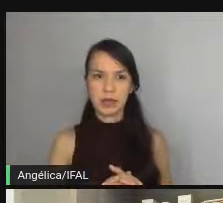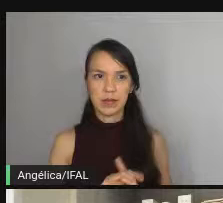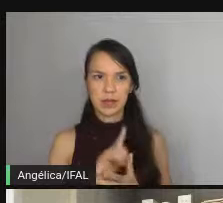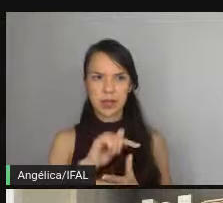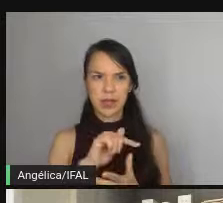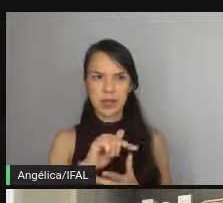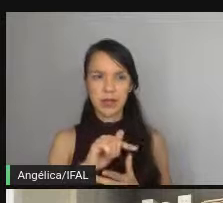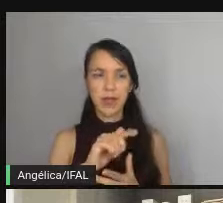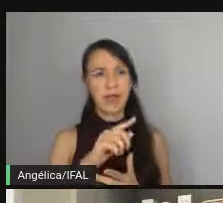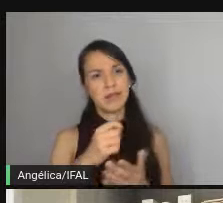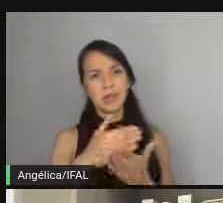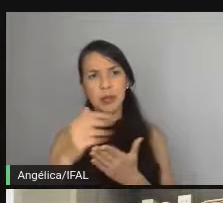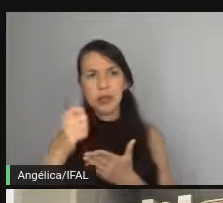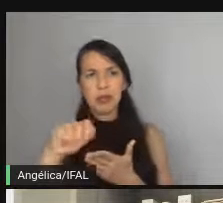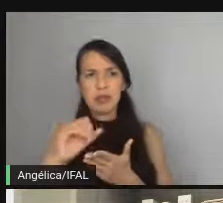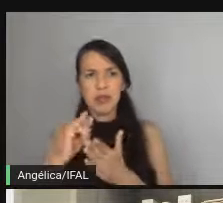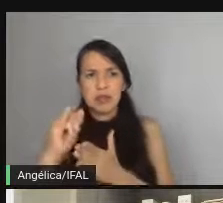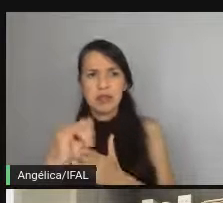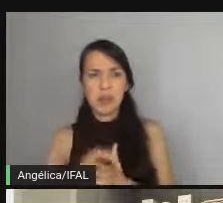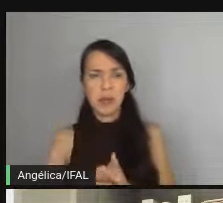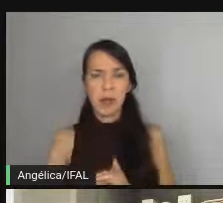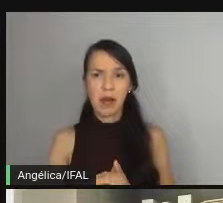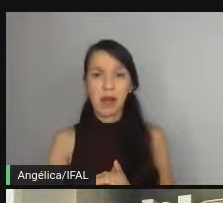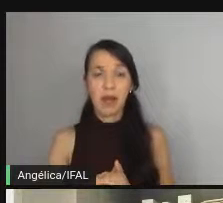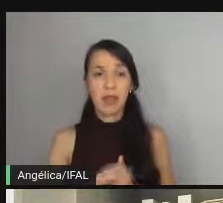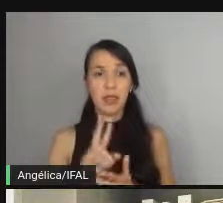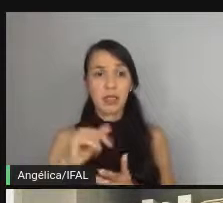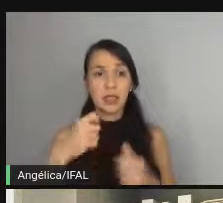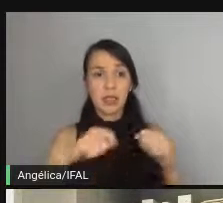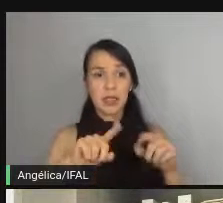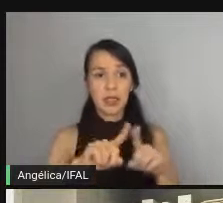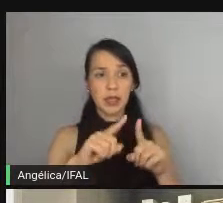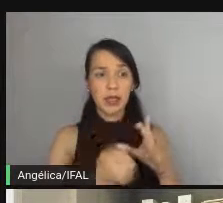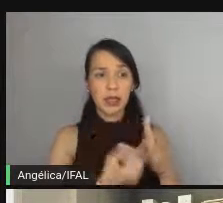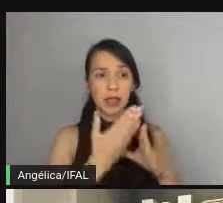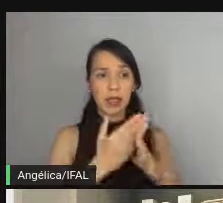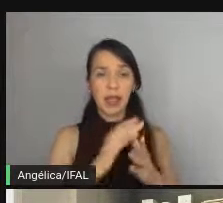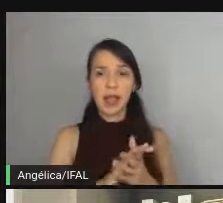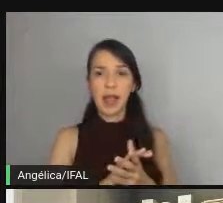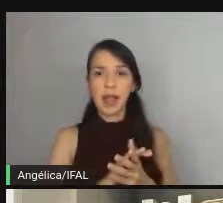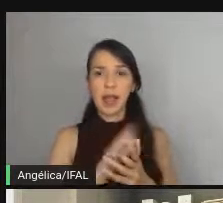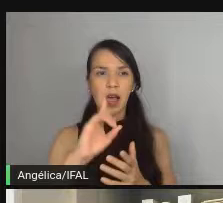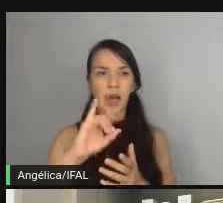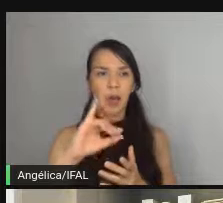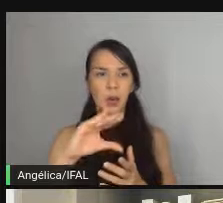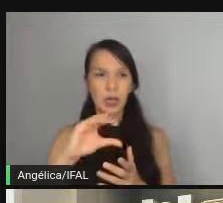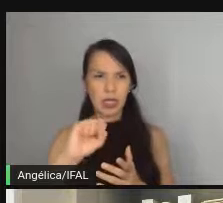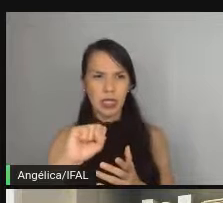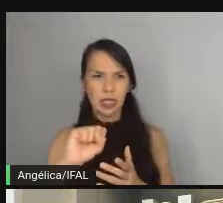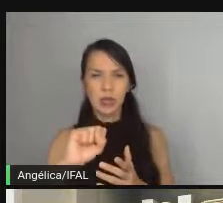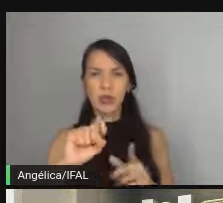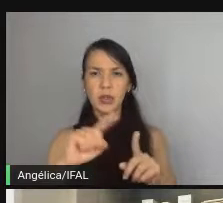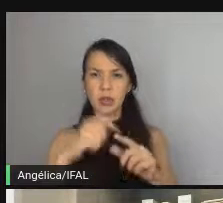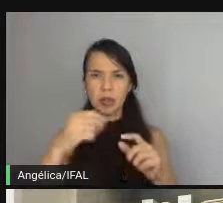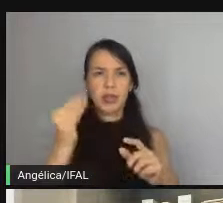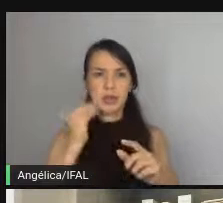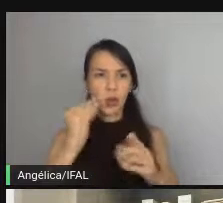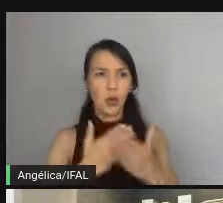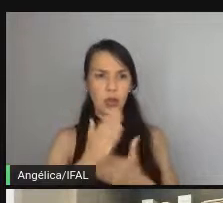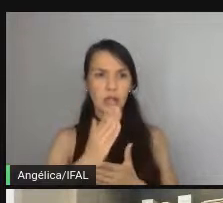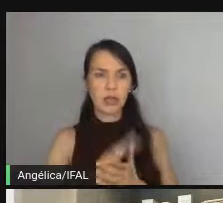inicialmente a gente nem precisa passar isso quando a gente for a gente precisa ainda criar o setup disso mas a gente tem que fazer o teste passar ainda